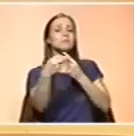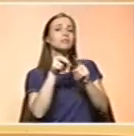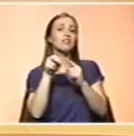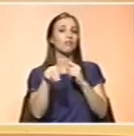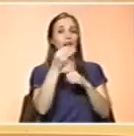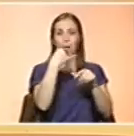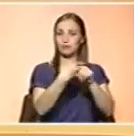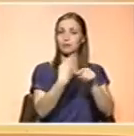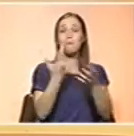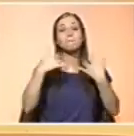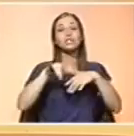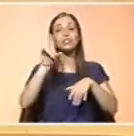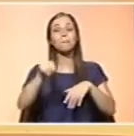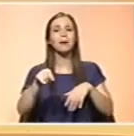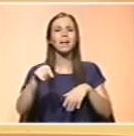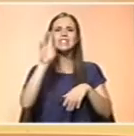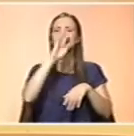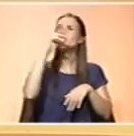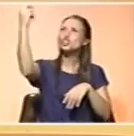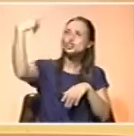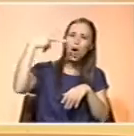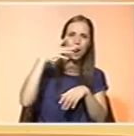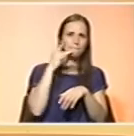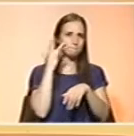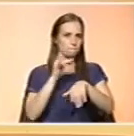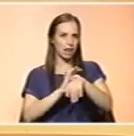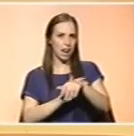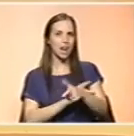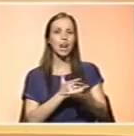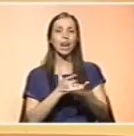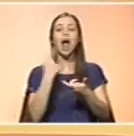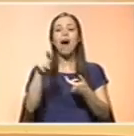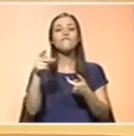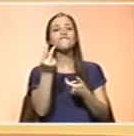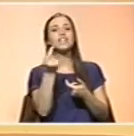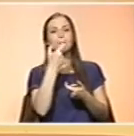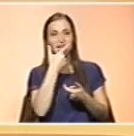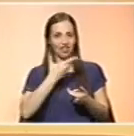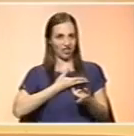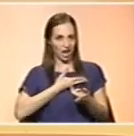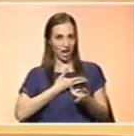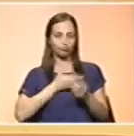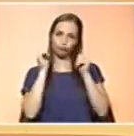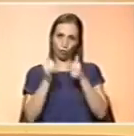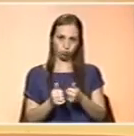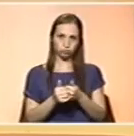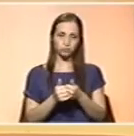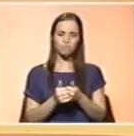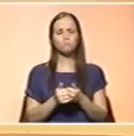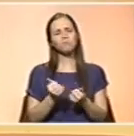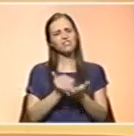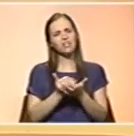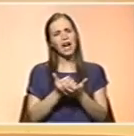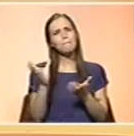ponto de vista de exposição da pele ao sol, possa haver valores de vitamina D que sejam tranquilizadores. E depois há mais algumas